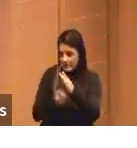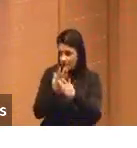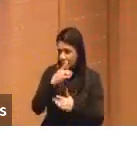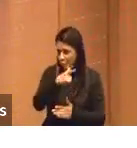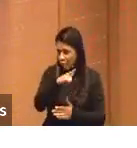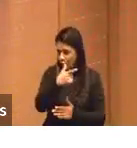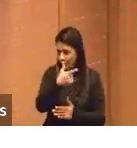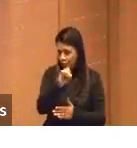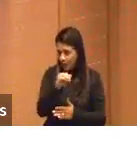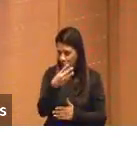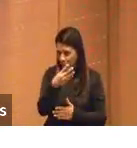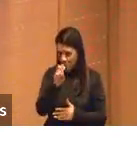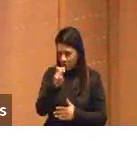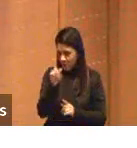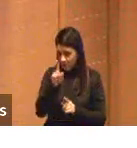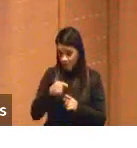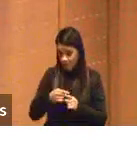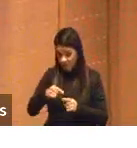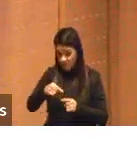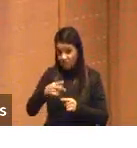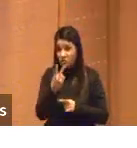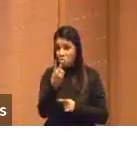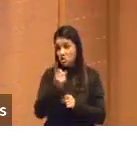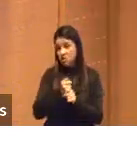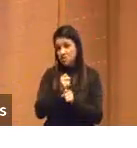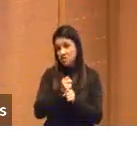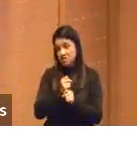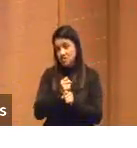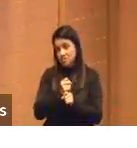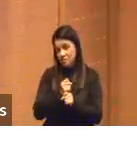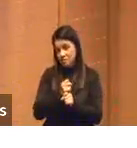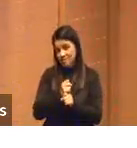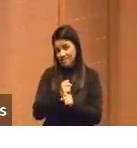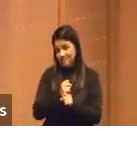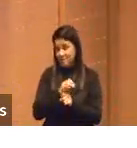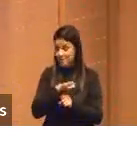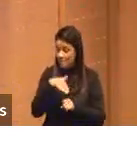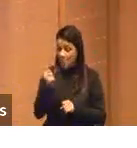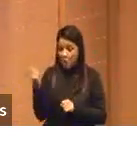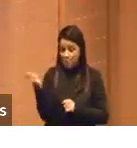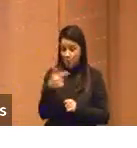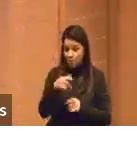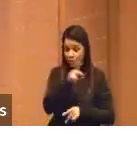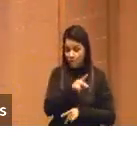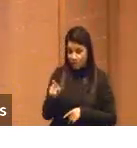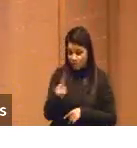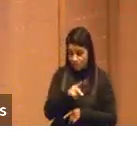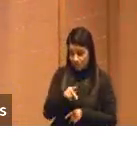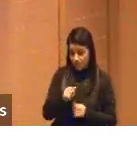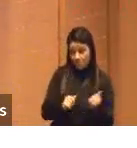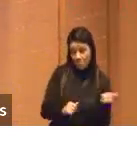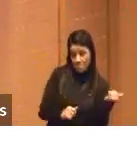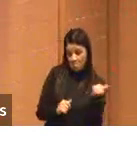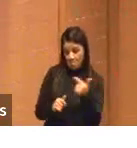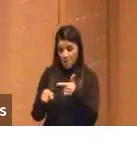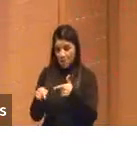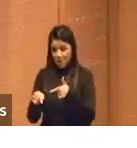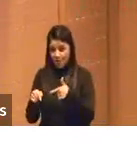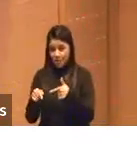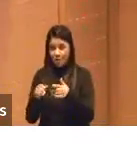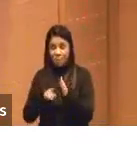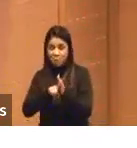lançado daqui a um, dois anos. Só que daqui a pouco ele vai ser melhor do que os professores, daqui a pouco melhor do que qualquer